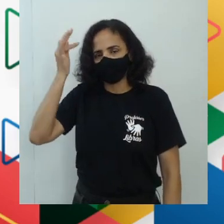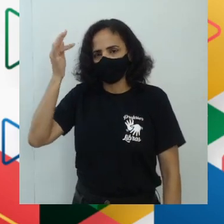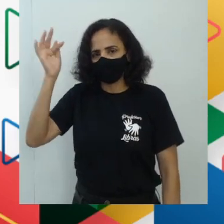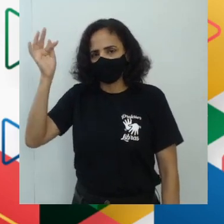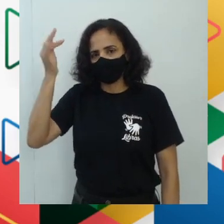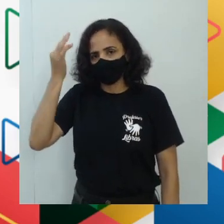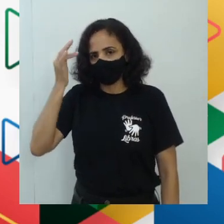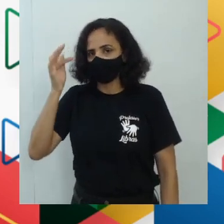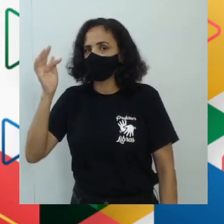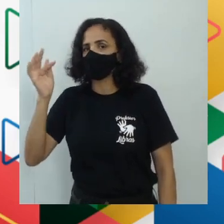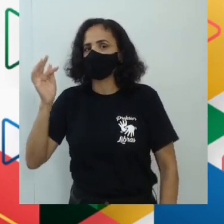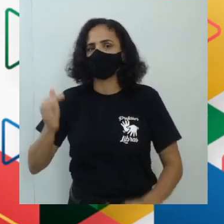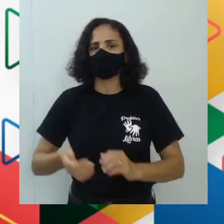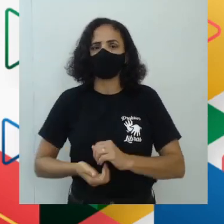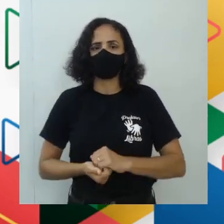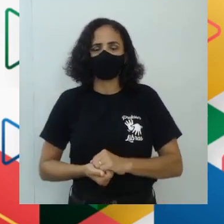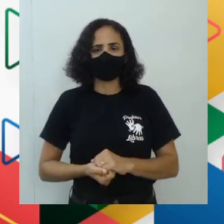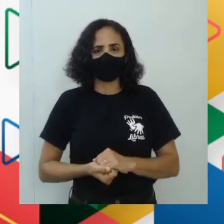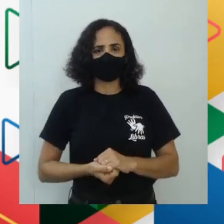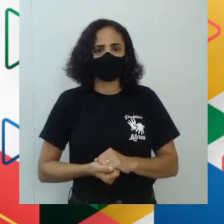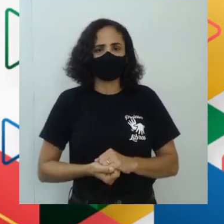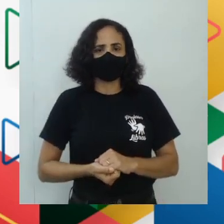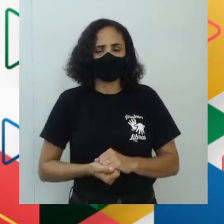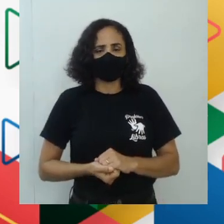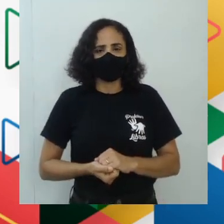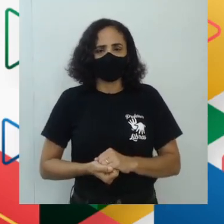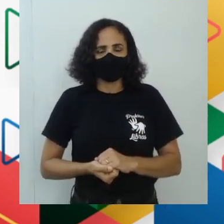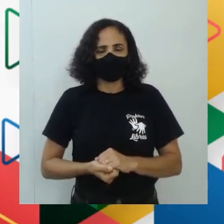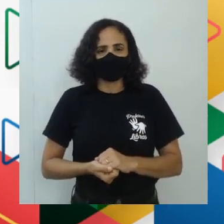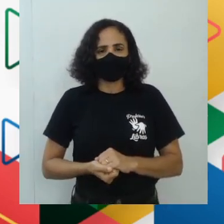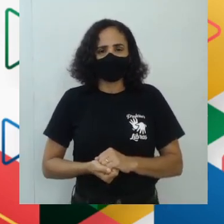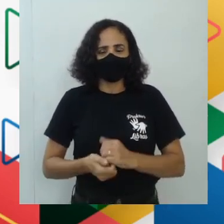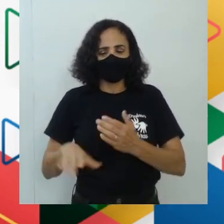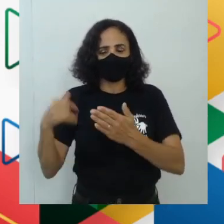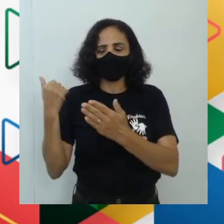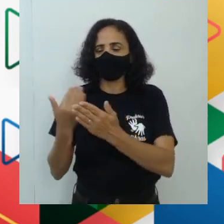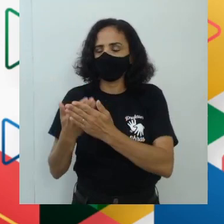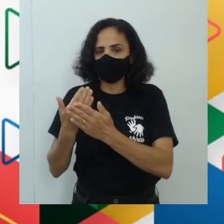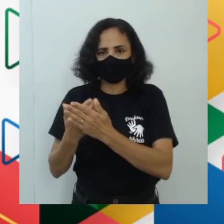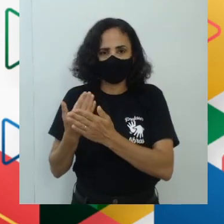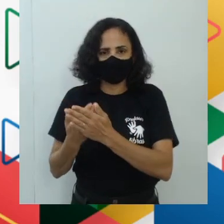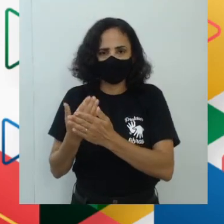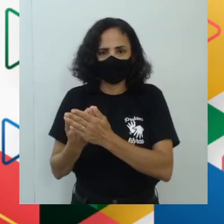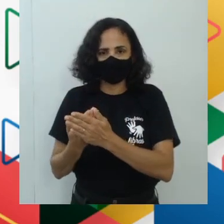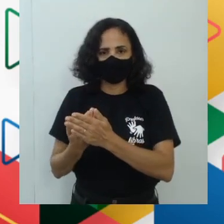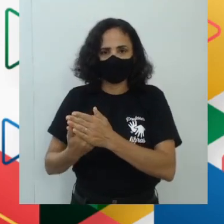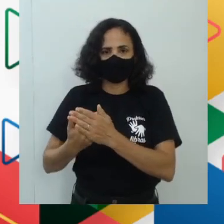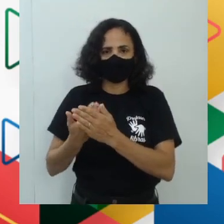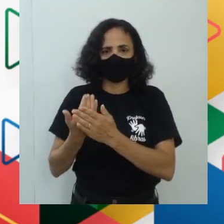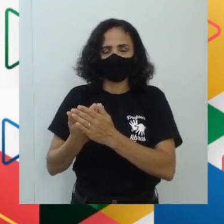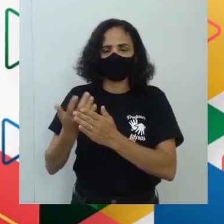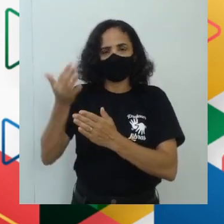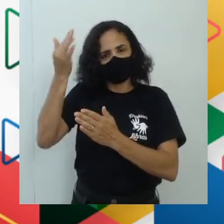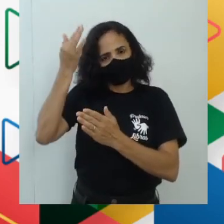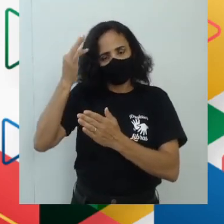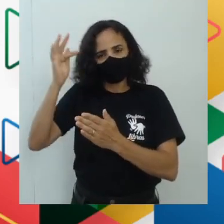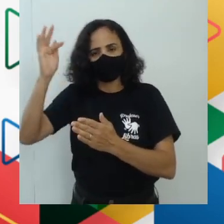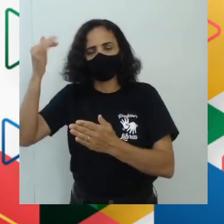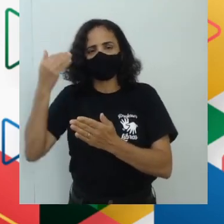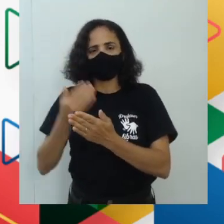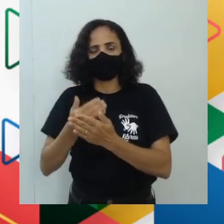tudo, ou melhor, ela vai procurar conhecer tudo a respeito de algo, a filosofia ela vai procurar